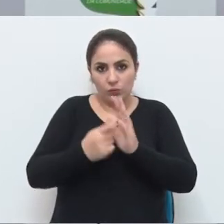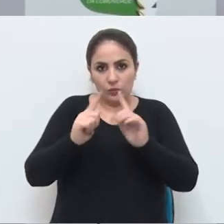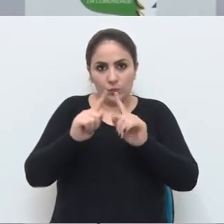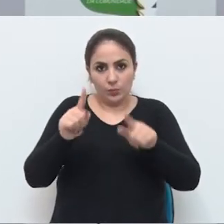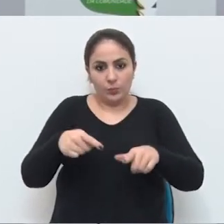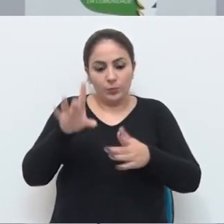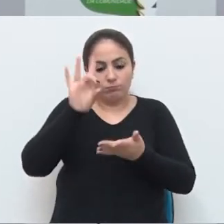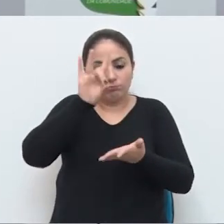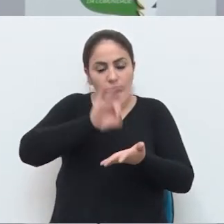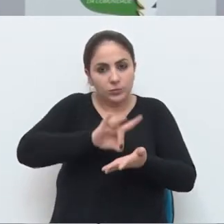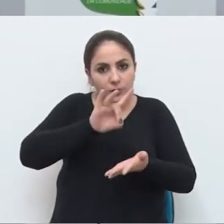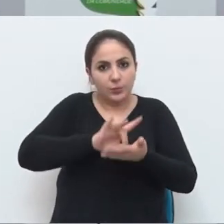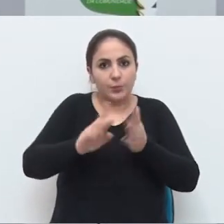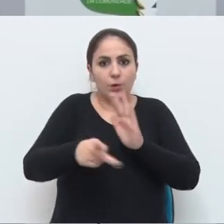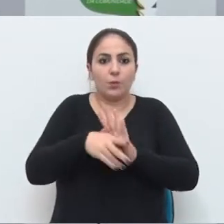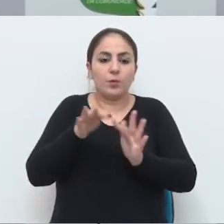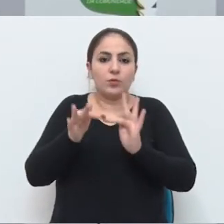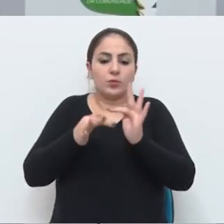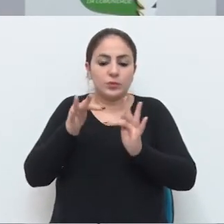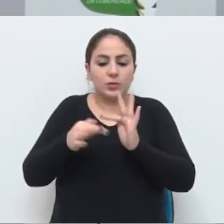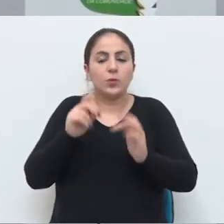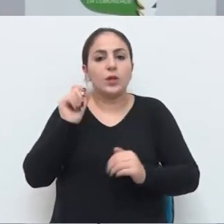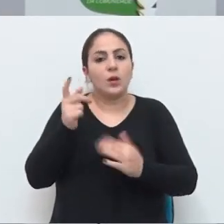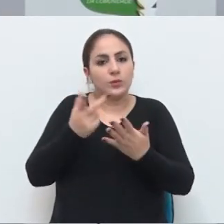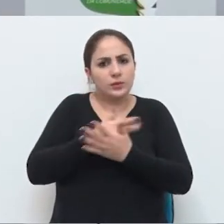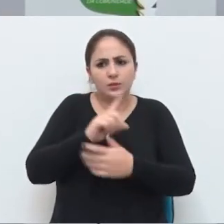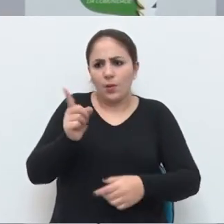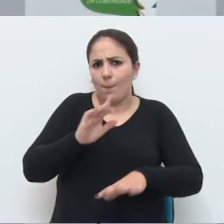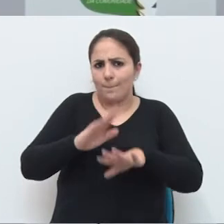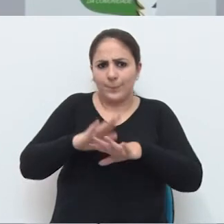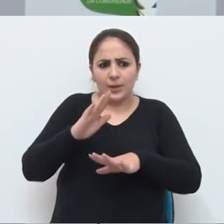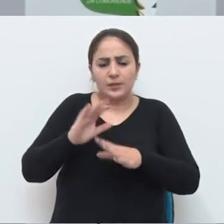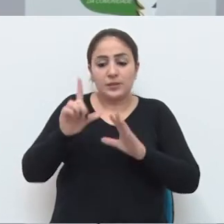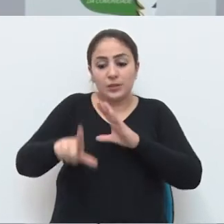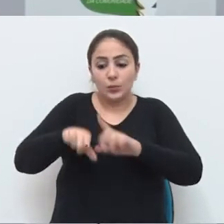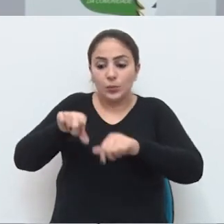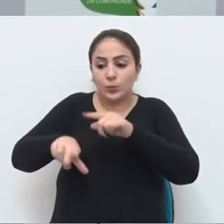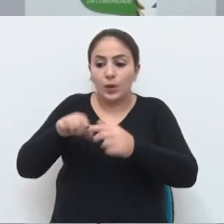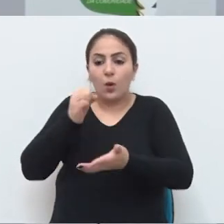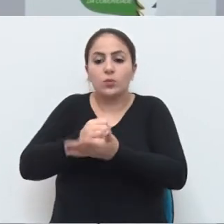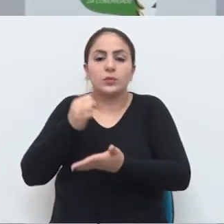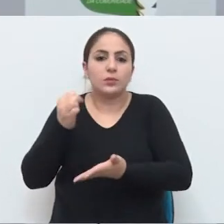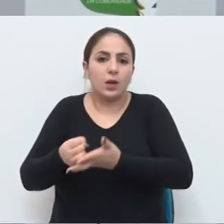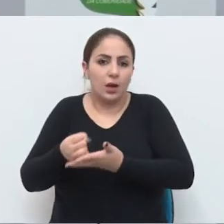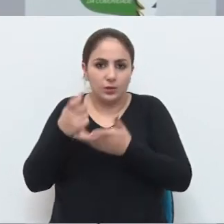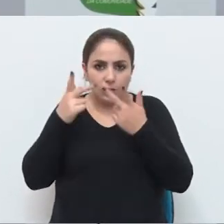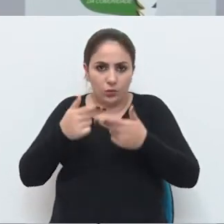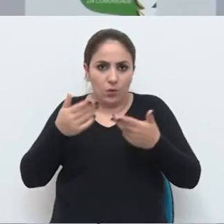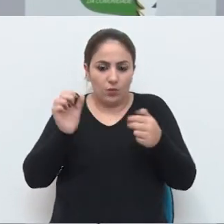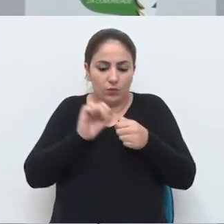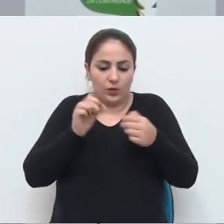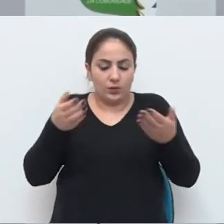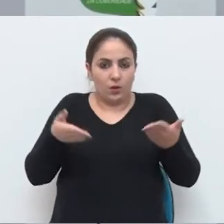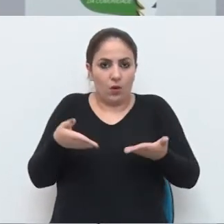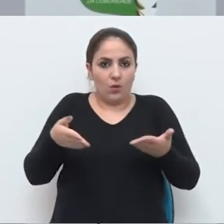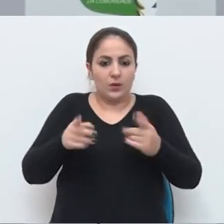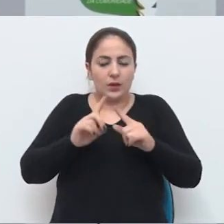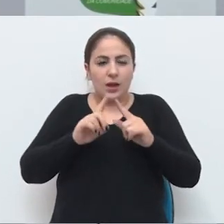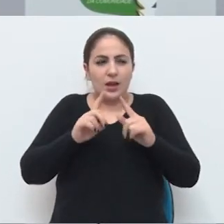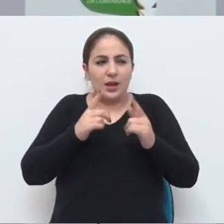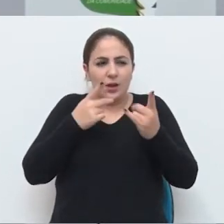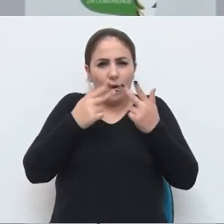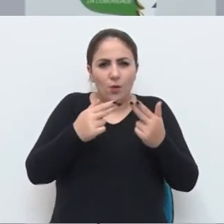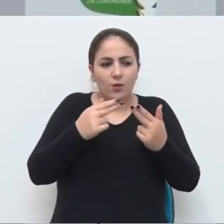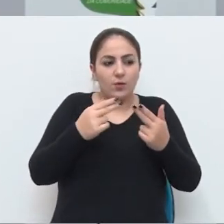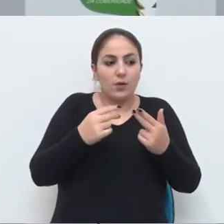público efetivo para a função. Ou seja, não será mais um processo seletivo simplificado, como vinha sendo feito, que